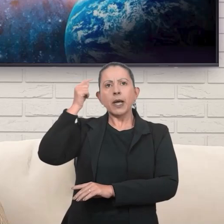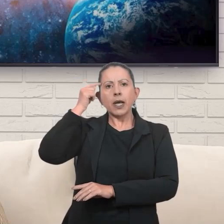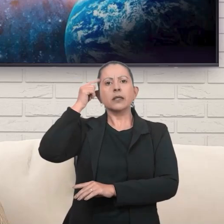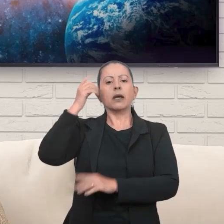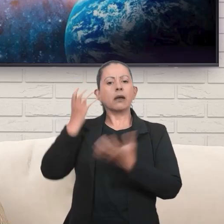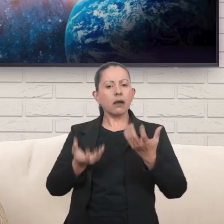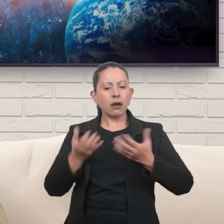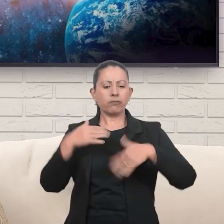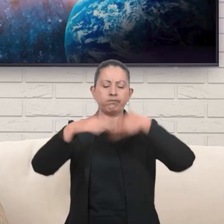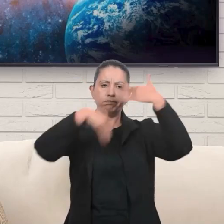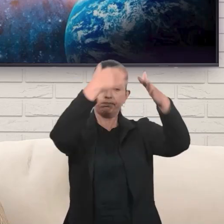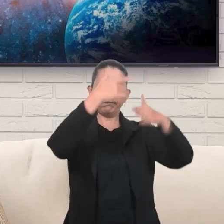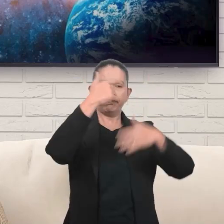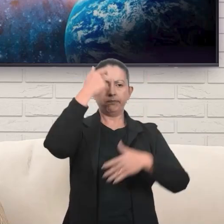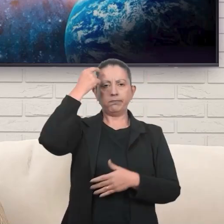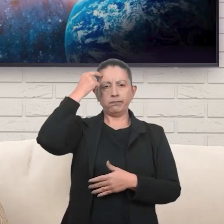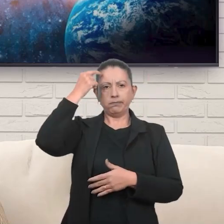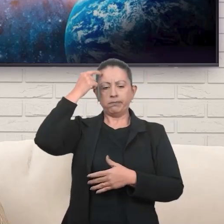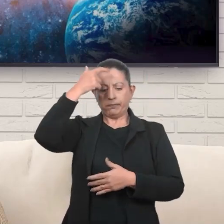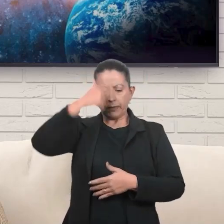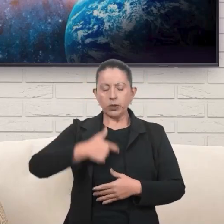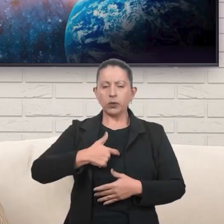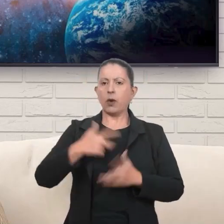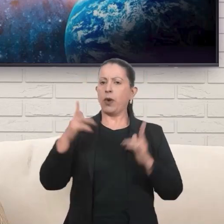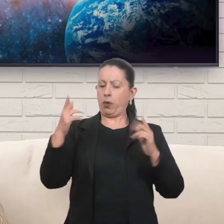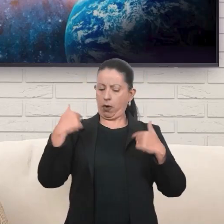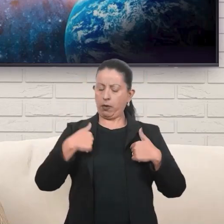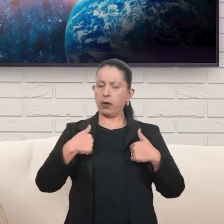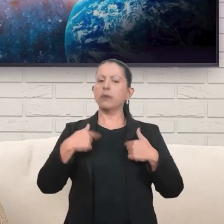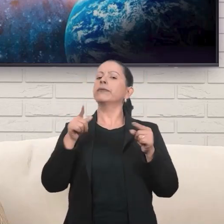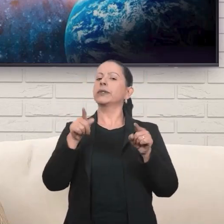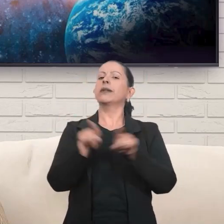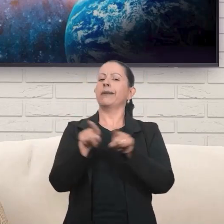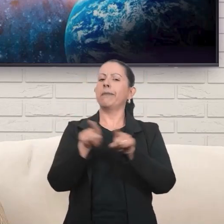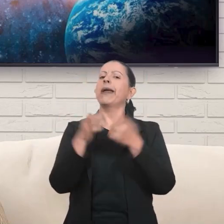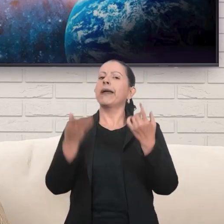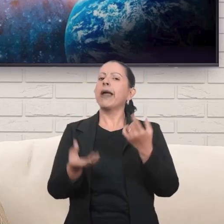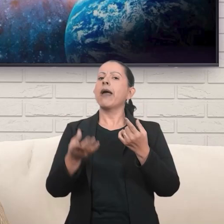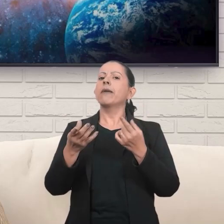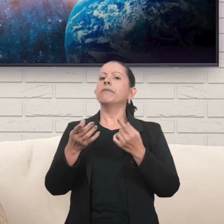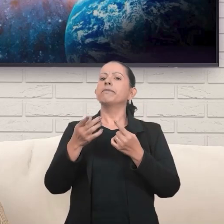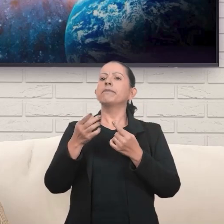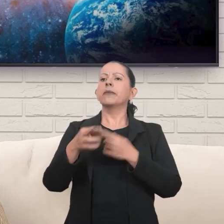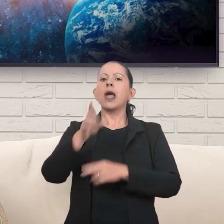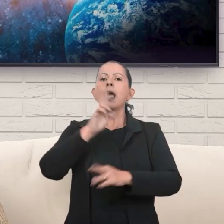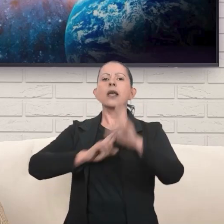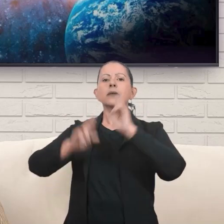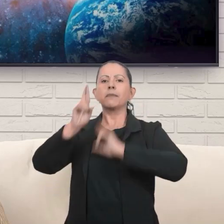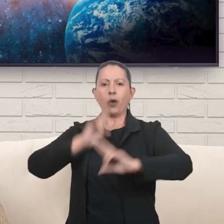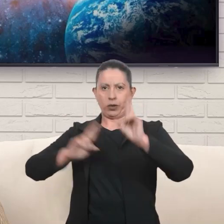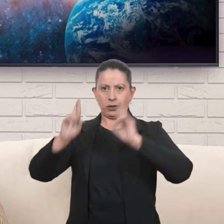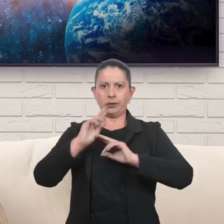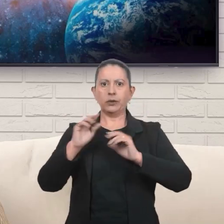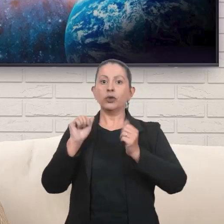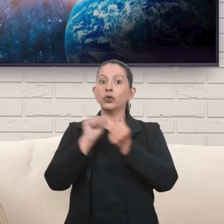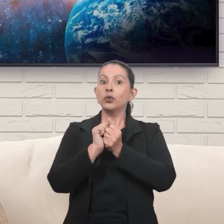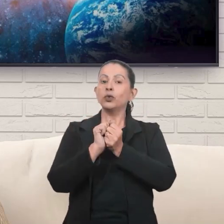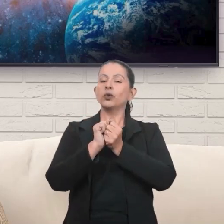pensante em busca da sua evolução pessoal, assim como eu, você também quer respostas.